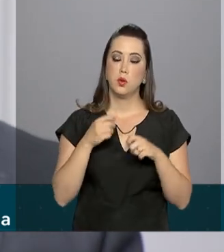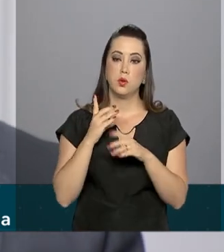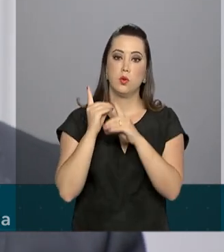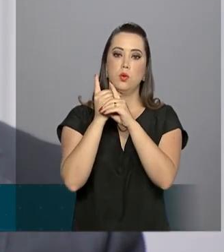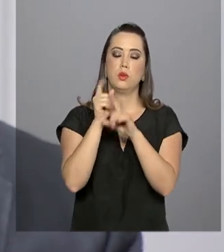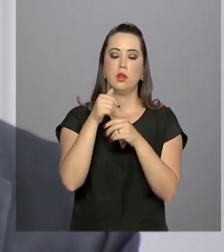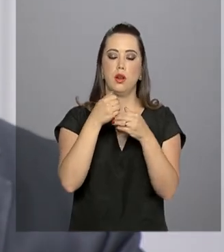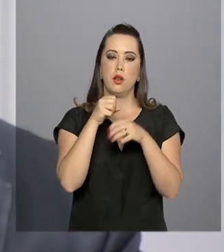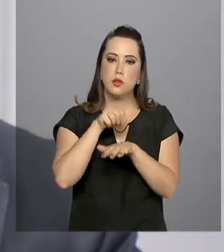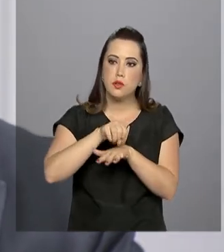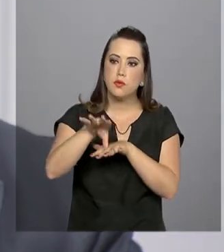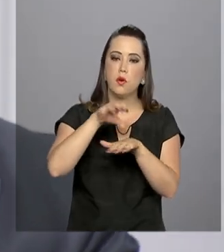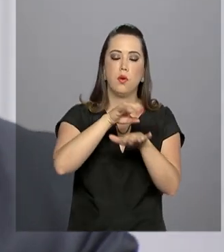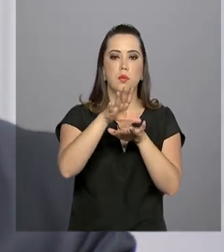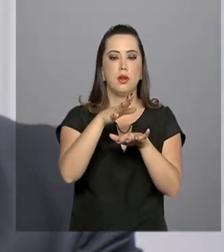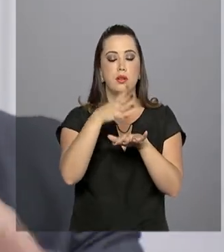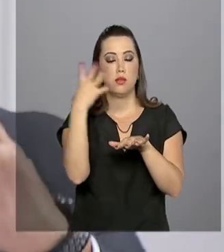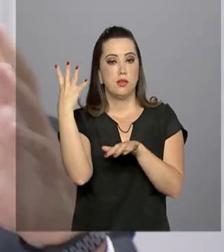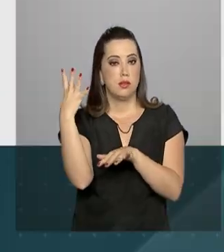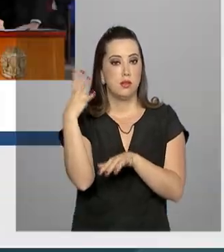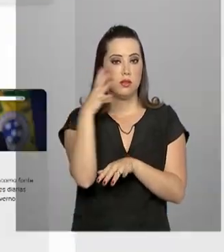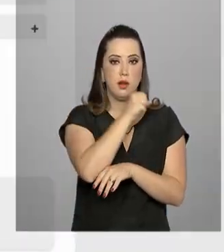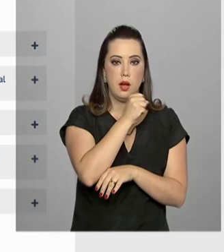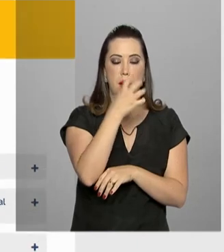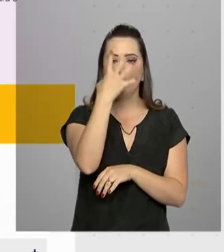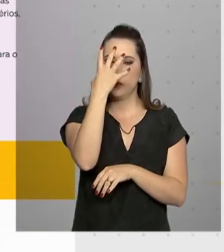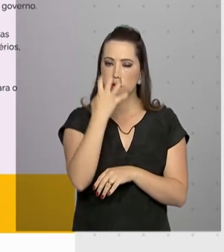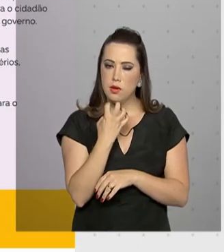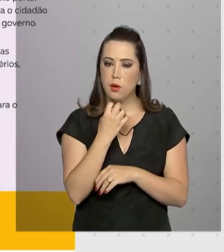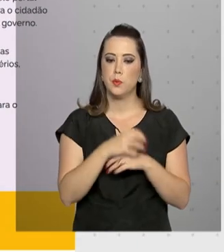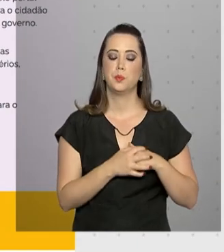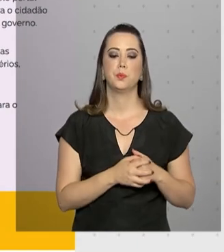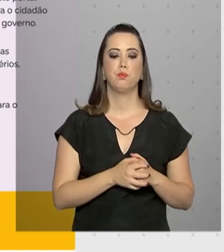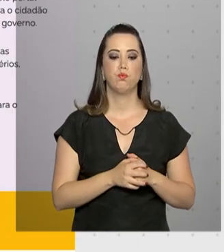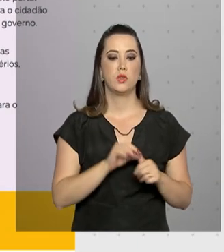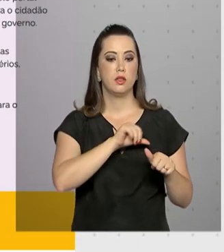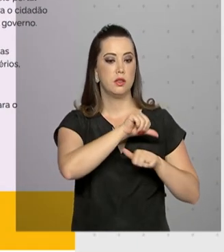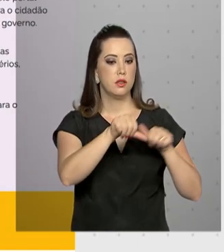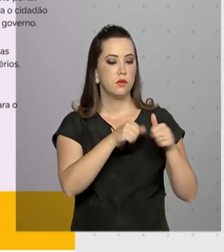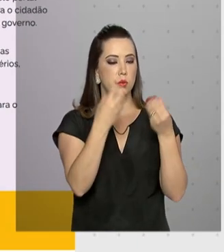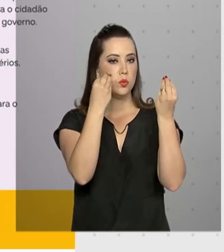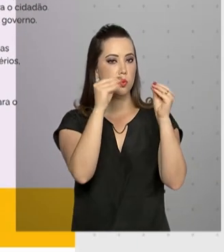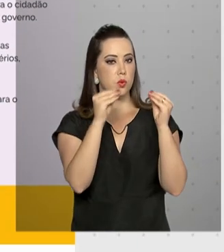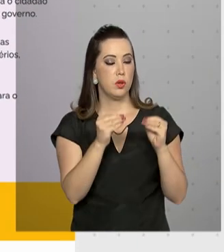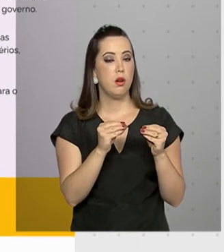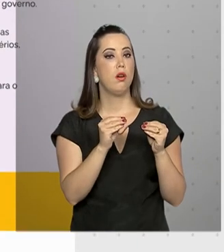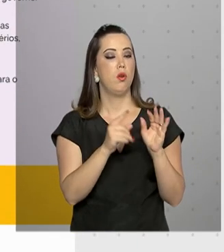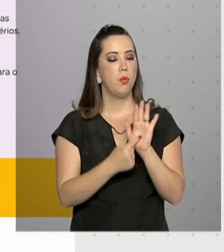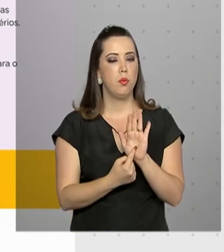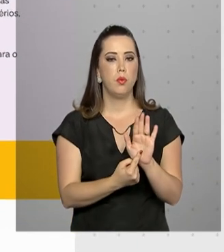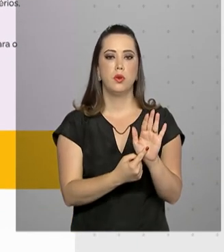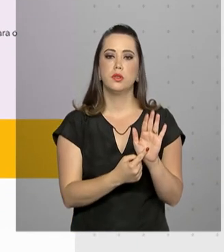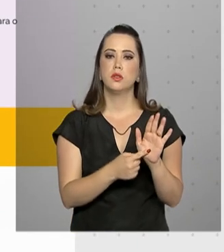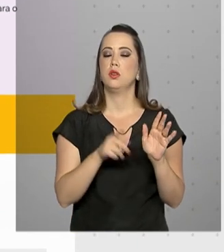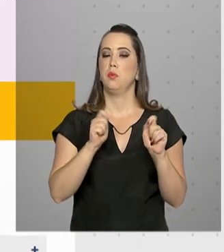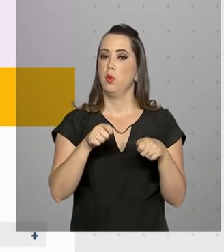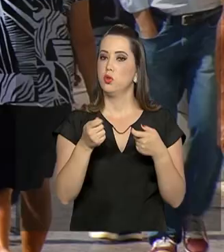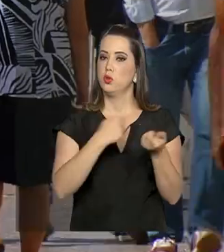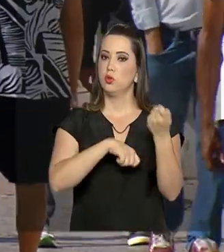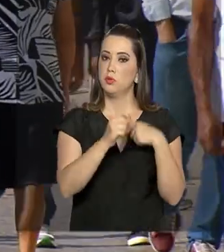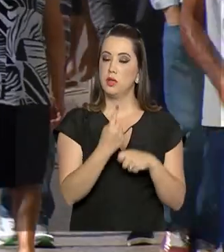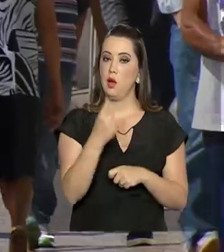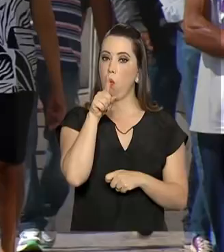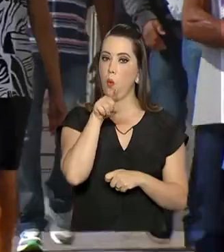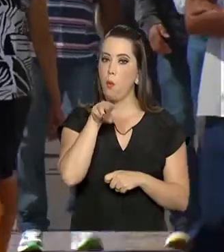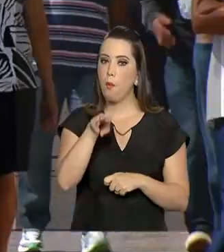informações, informações sérias, rápidas. A transformação digital garante uma economia de 1 bilhão e 700 milhões por ano,